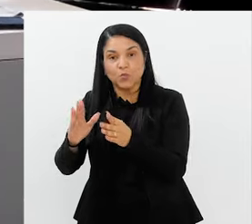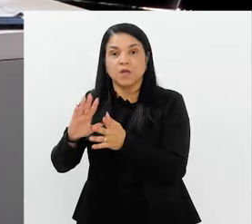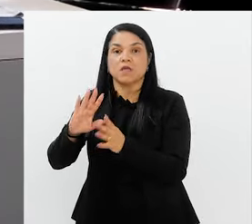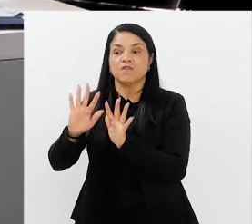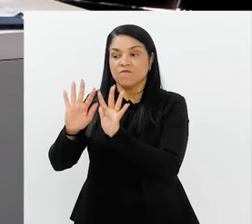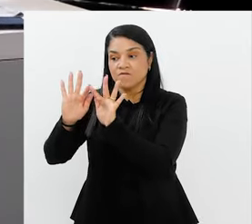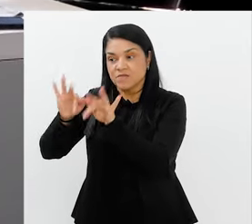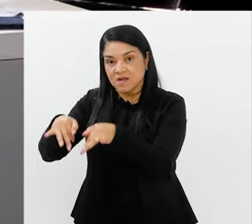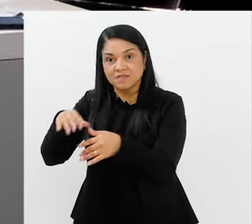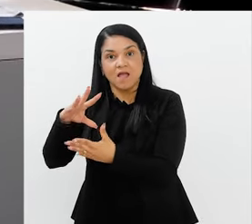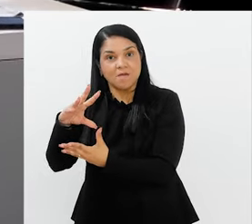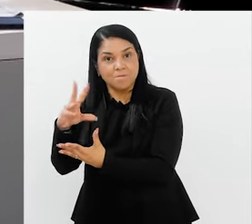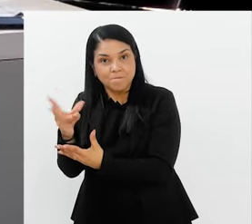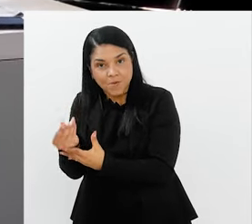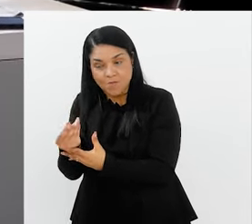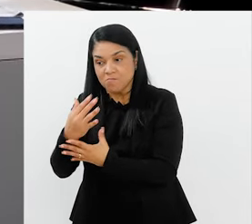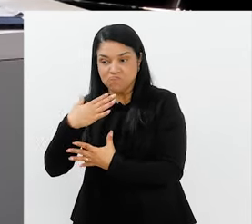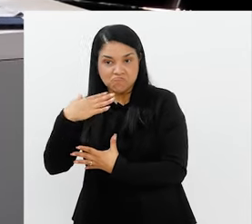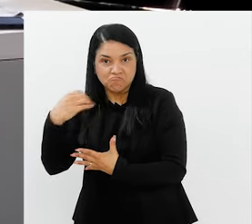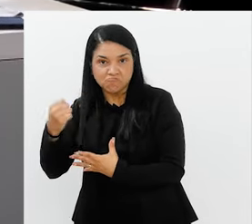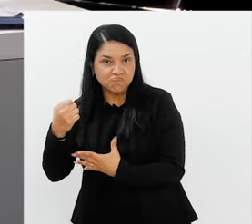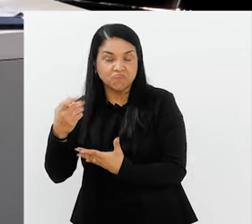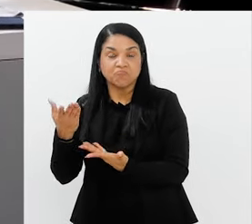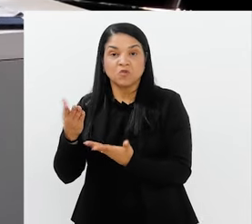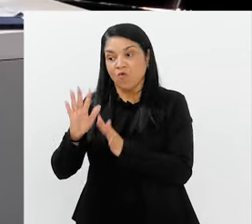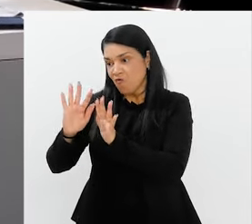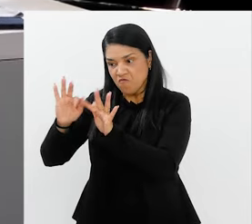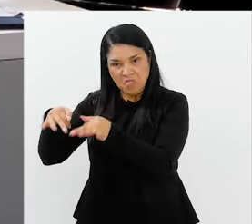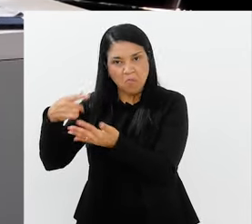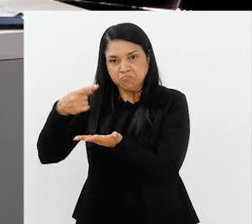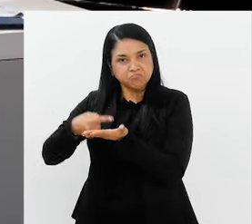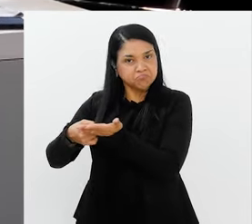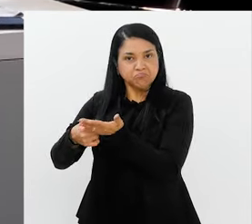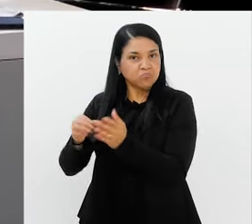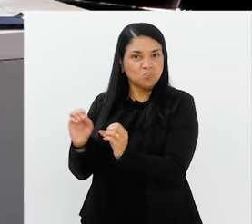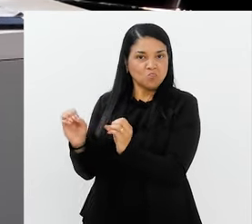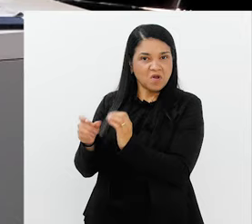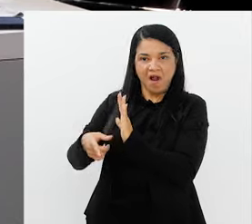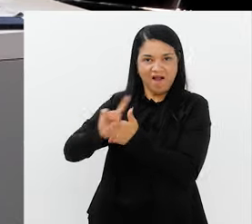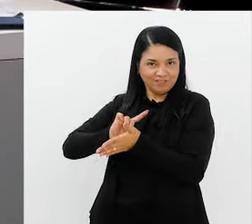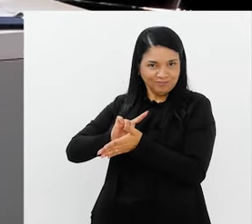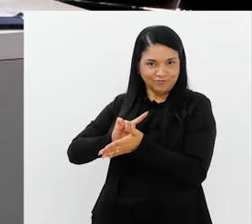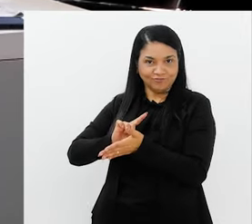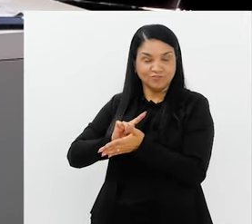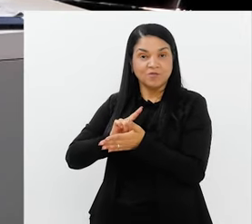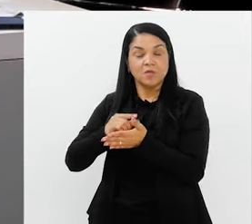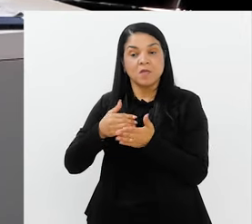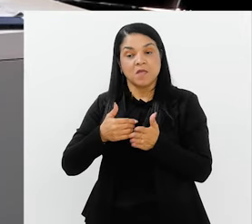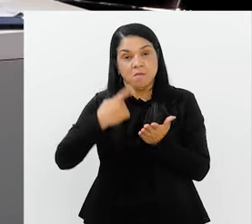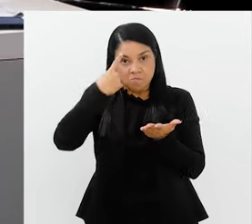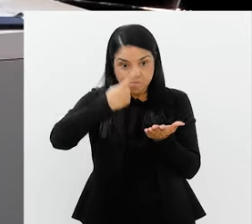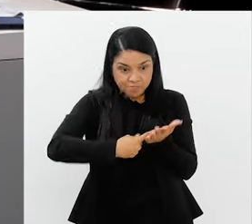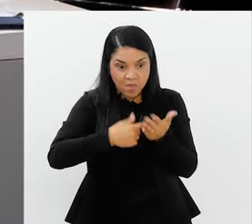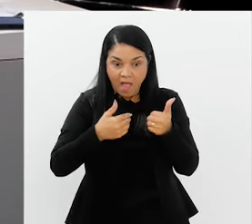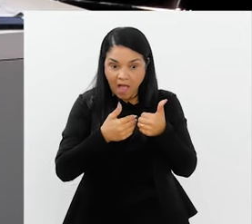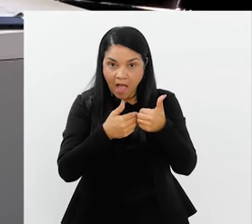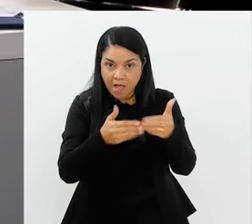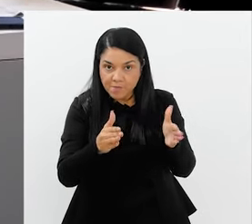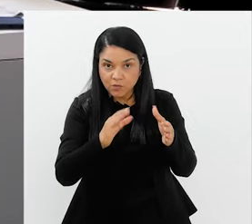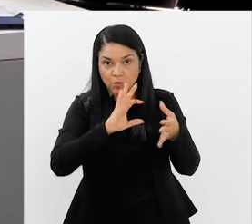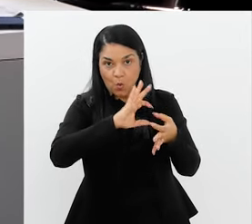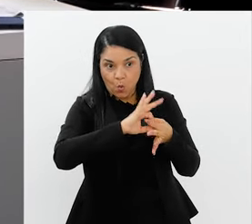que não estava... O encerramento não estava, a princípio, acordado para que fossem feitos. Seria abertura